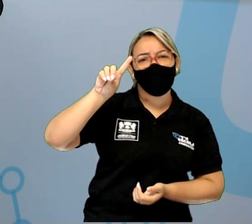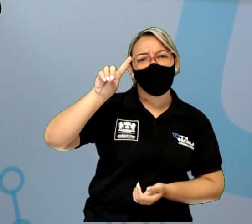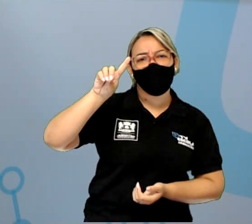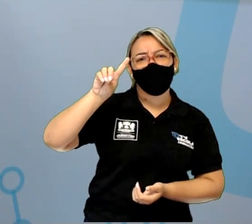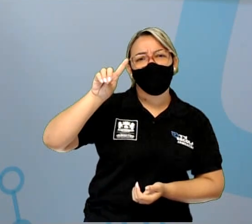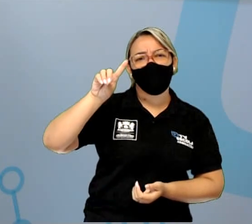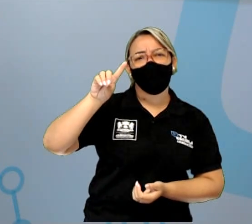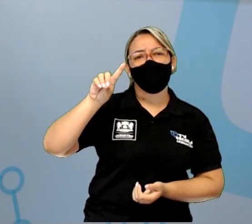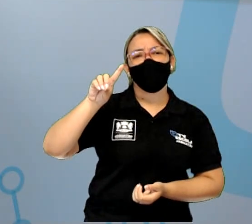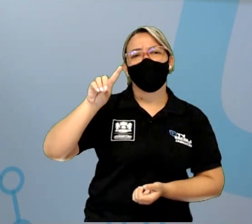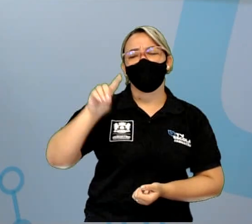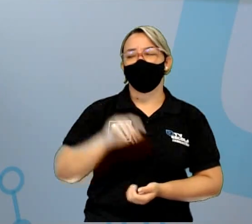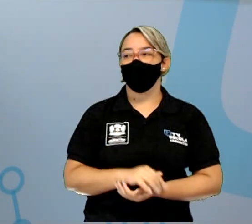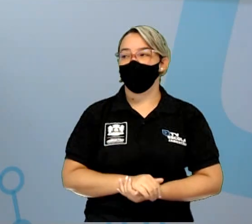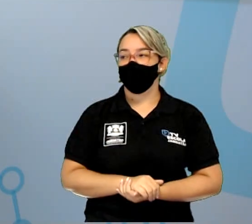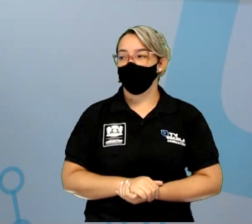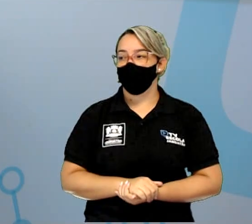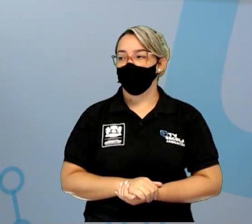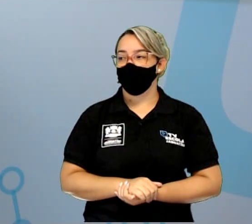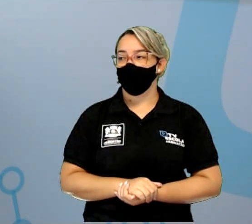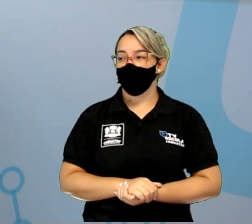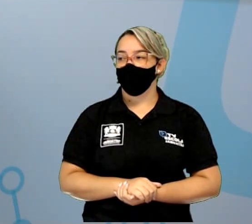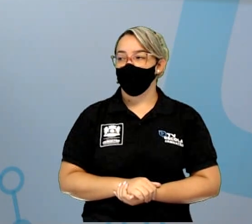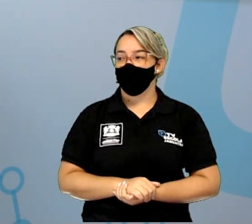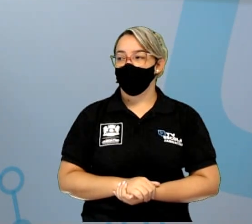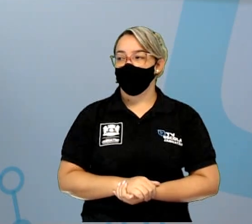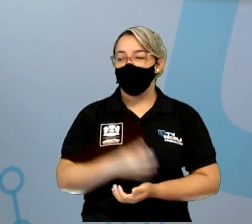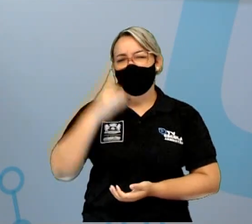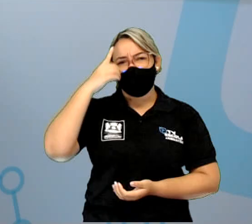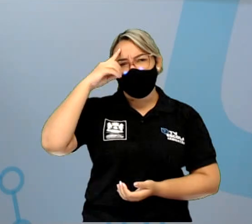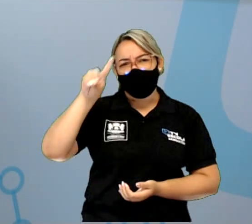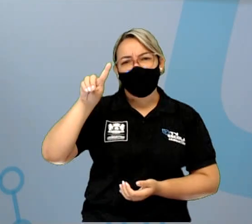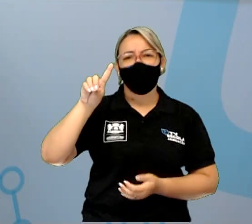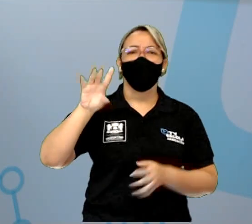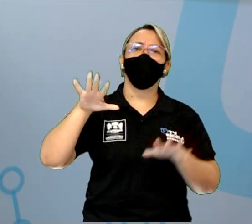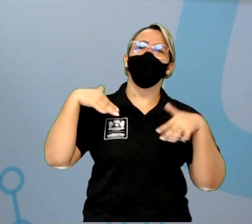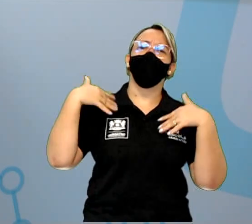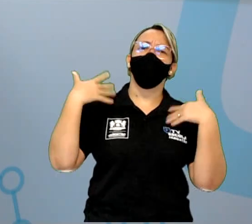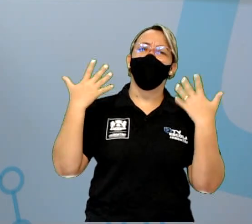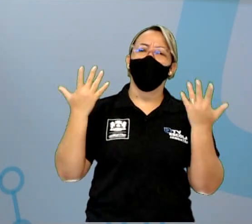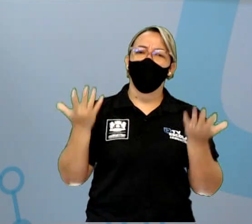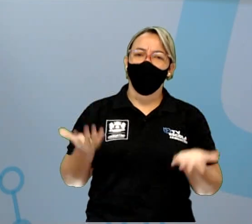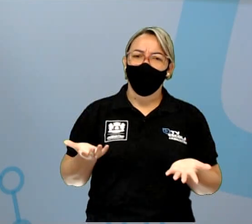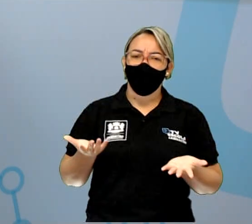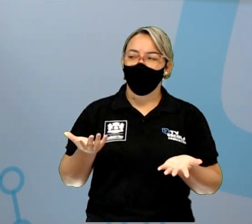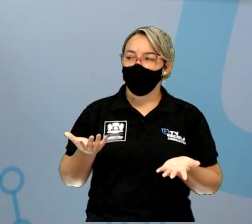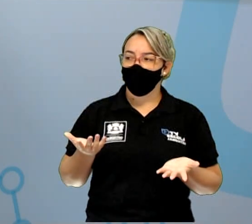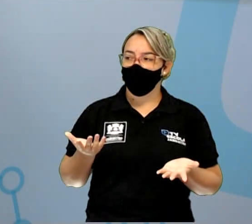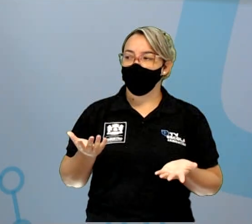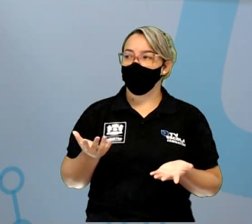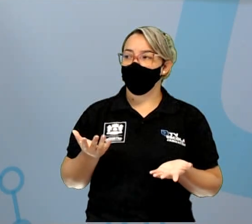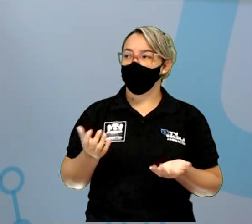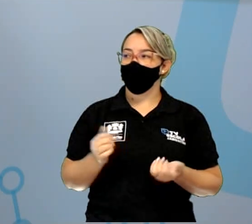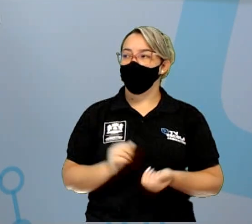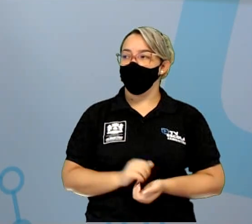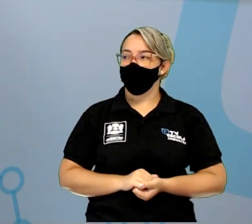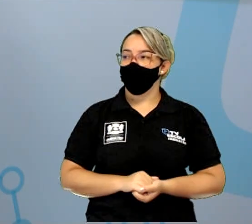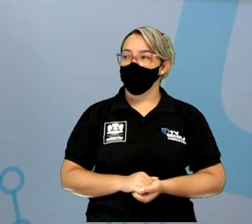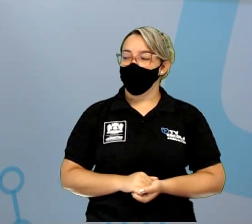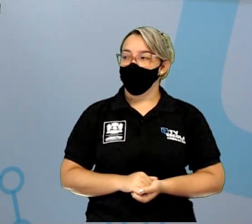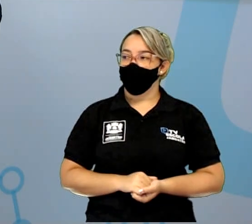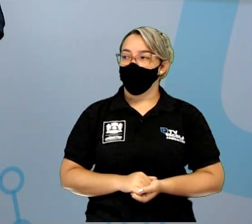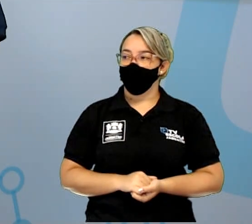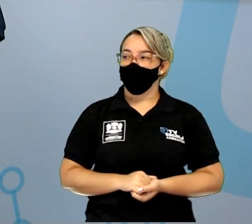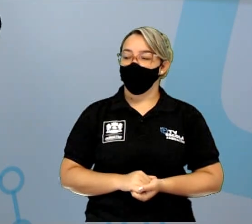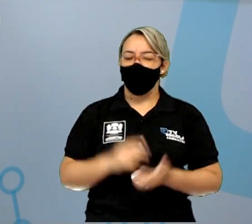escrever assim ou a gente pode somente colocar data. Quem lê já vai saber. Que ali vai